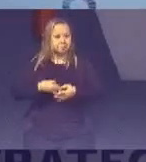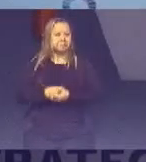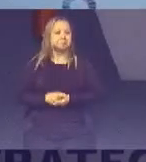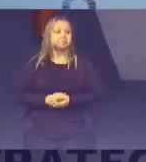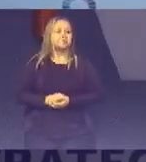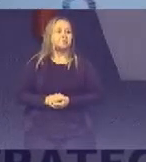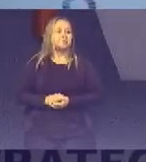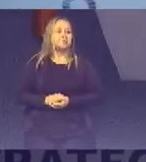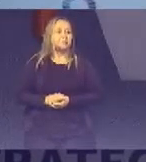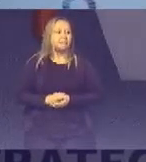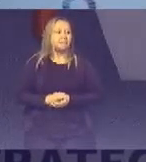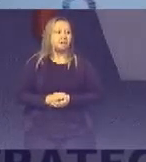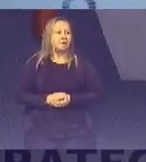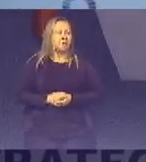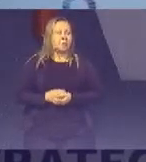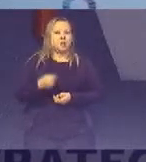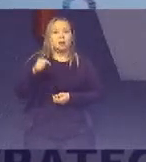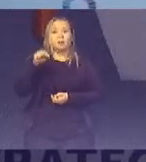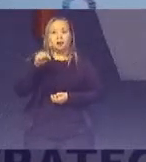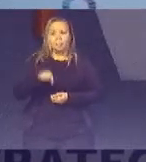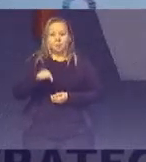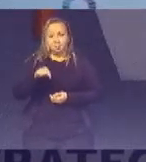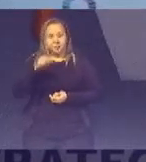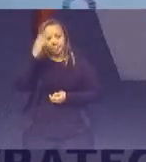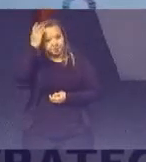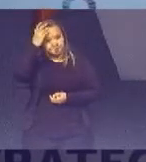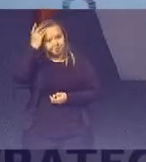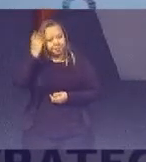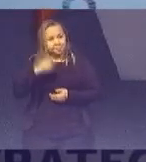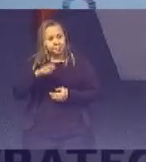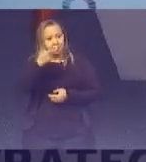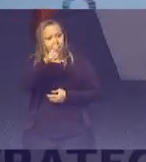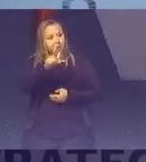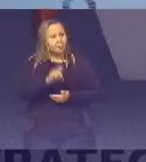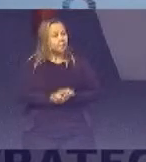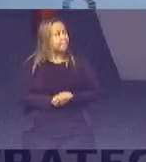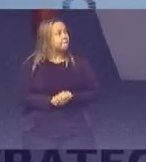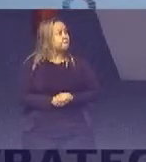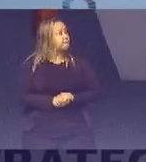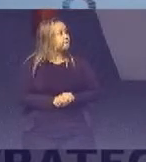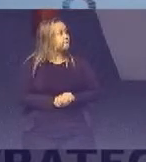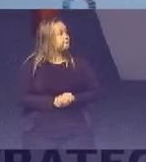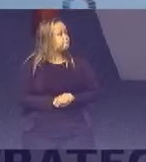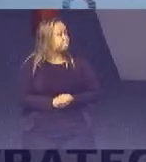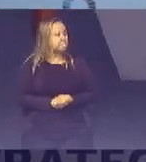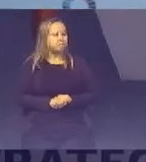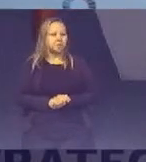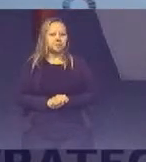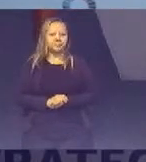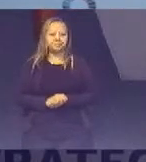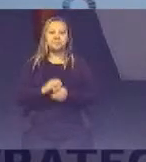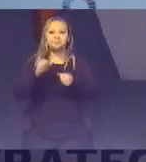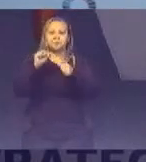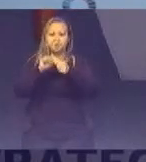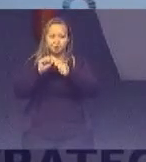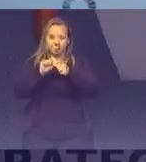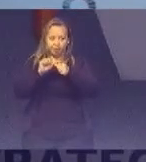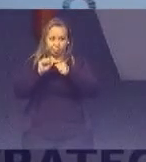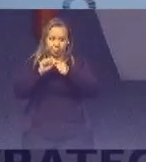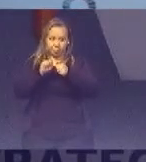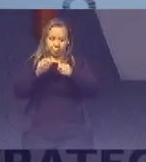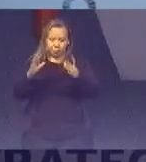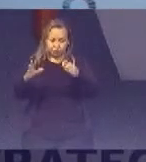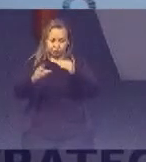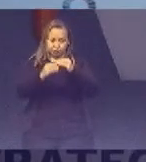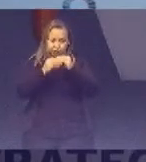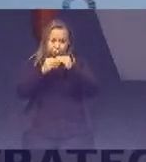Enfim Aqui Aqui já é Uma outra Ferramenta de BI Que ela faz O acompanhamento De processo